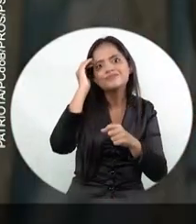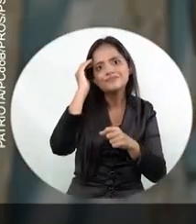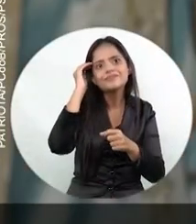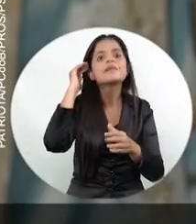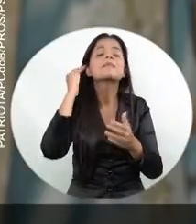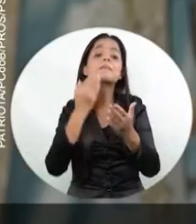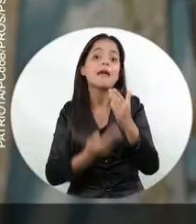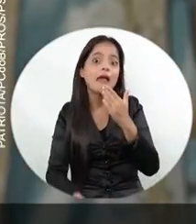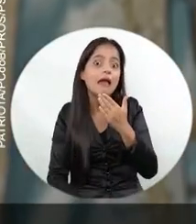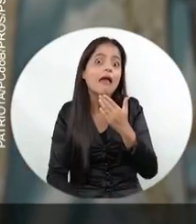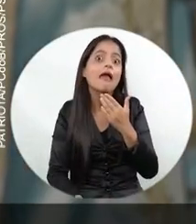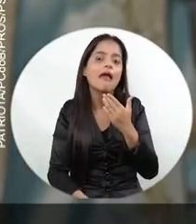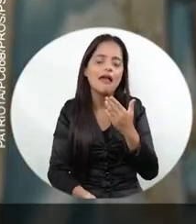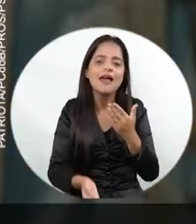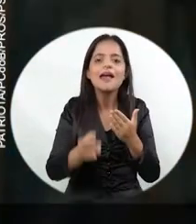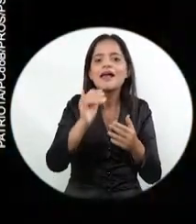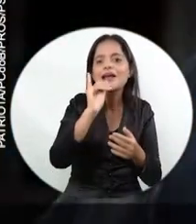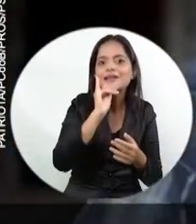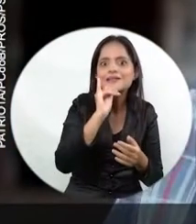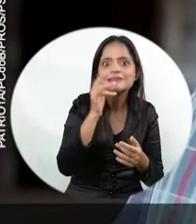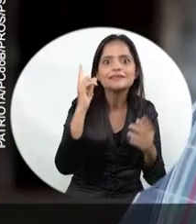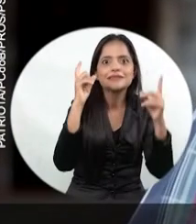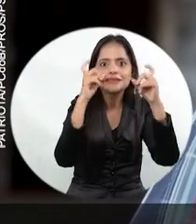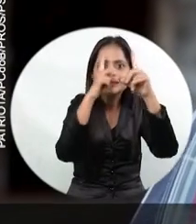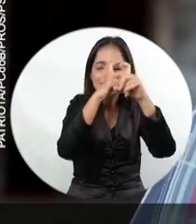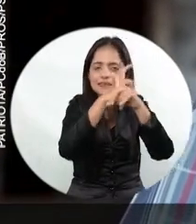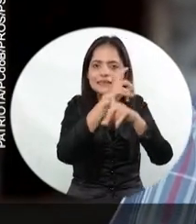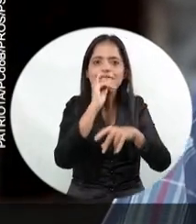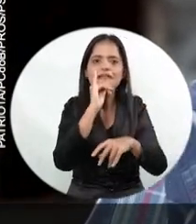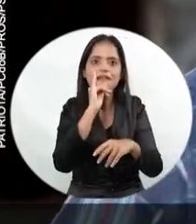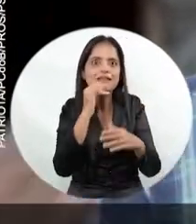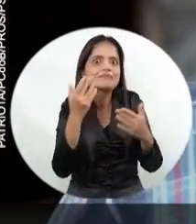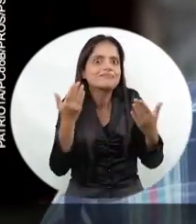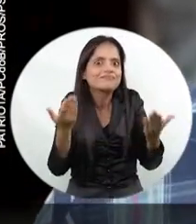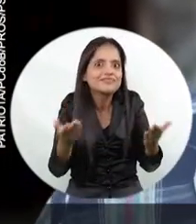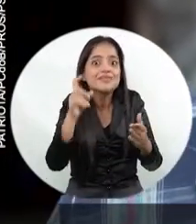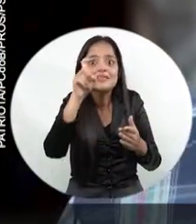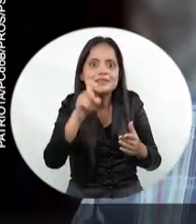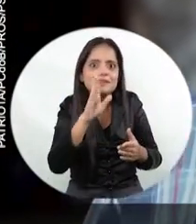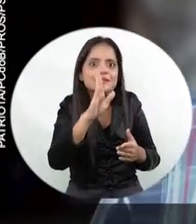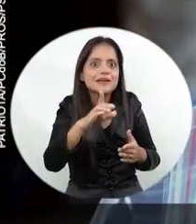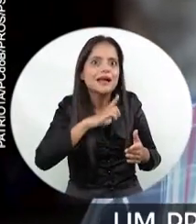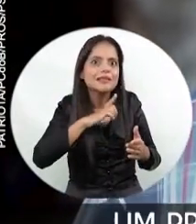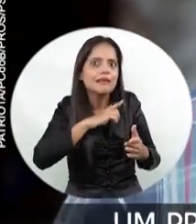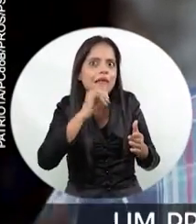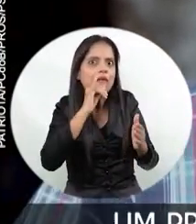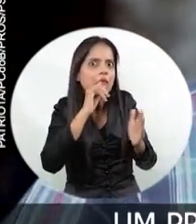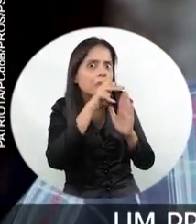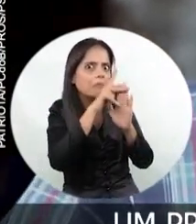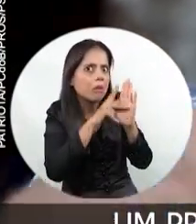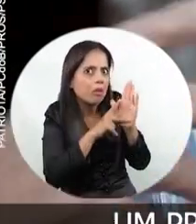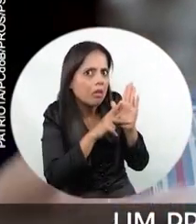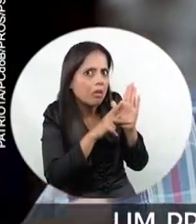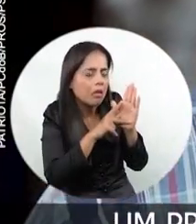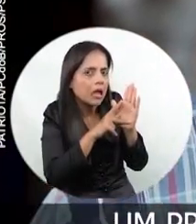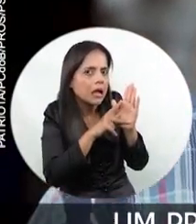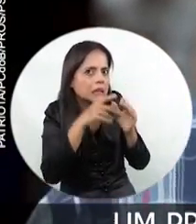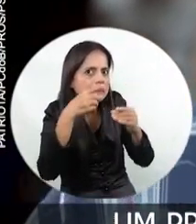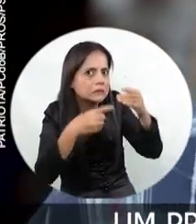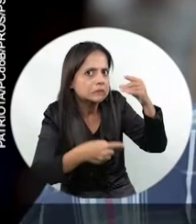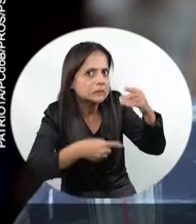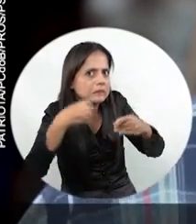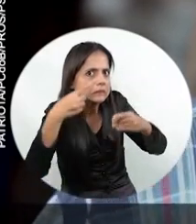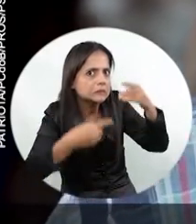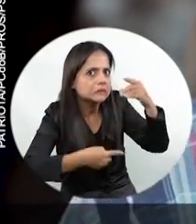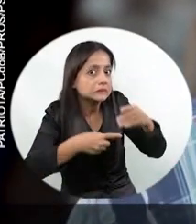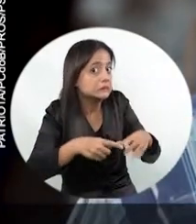Esse negócio já chatinho, não dá. Se já tem indício, é igual um provérbio bem antigão e todo mundo